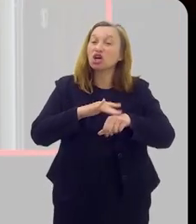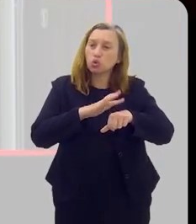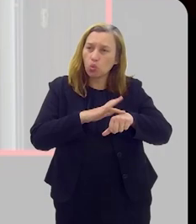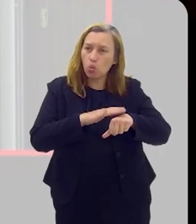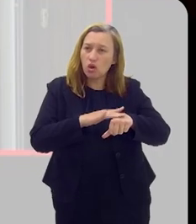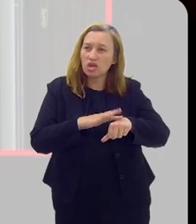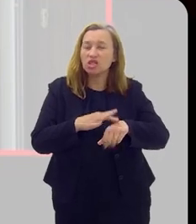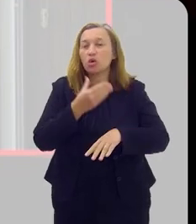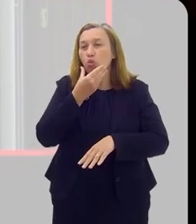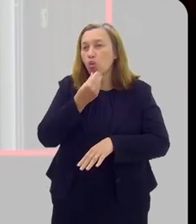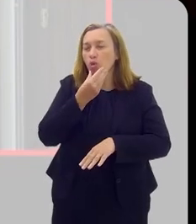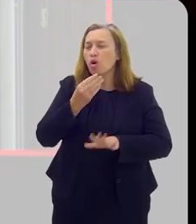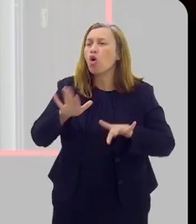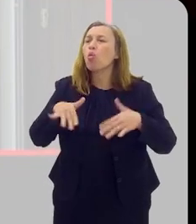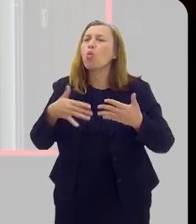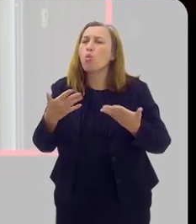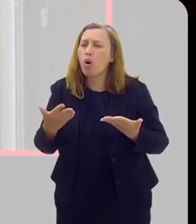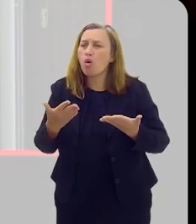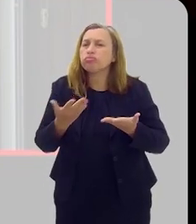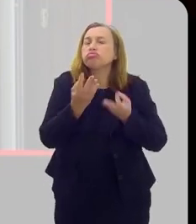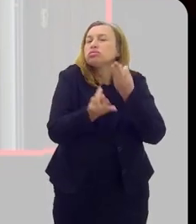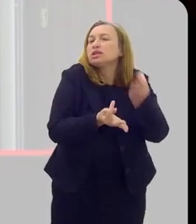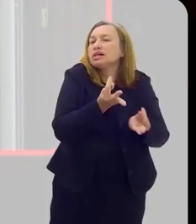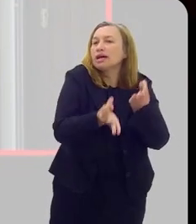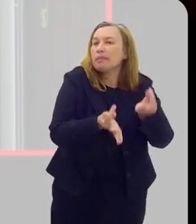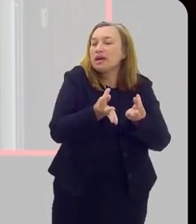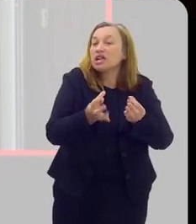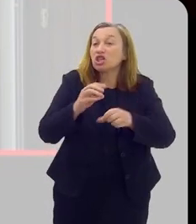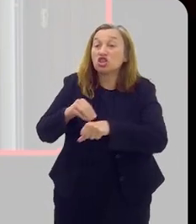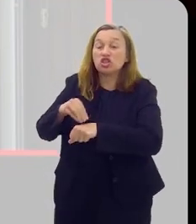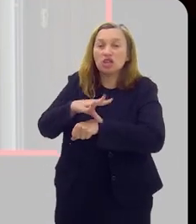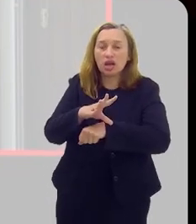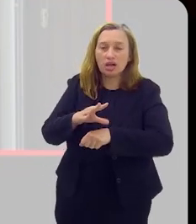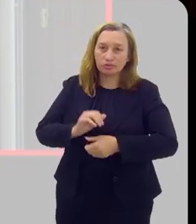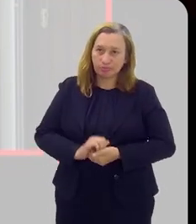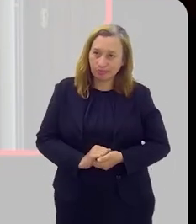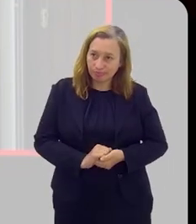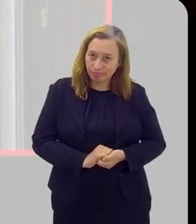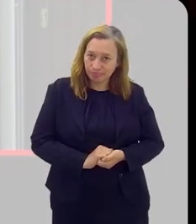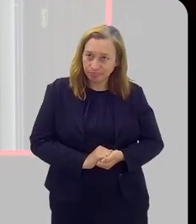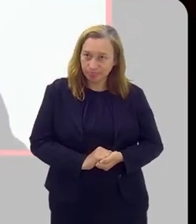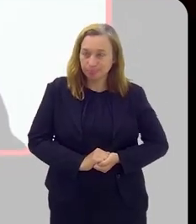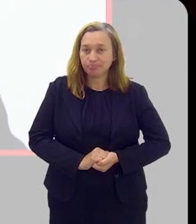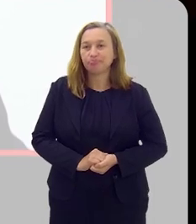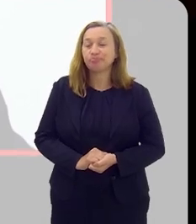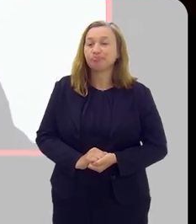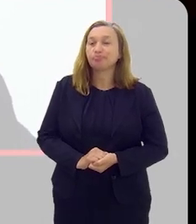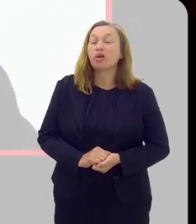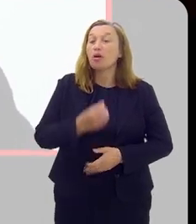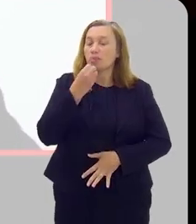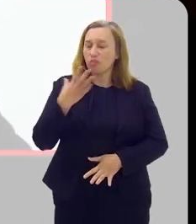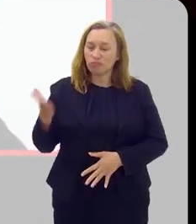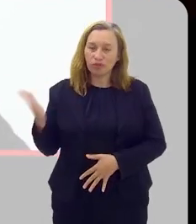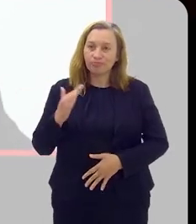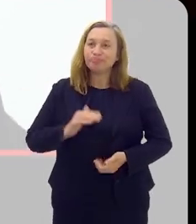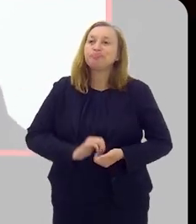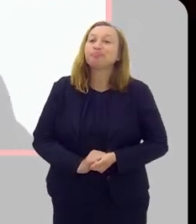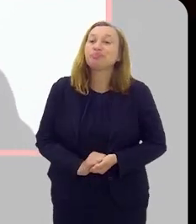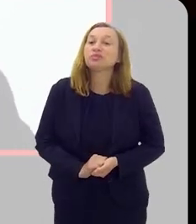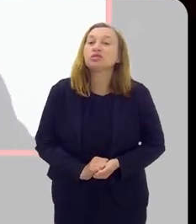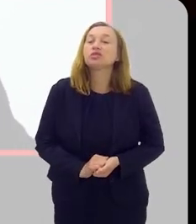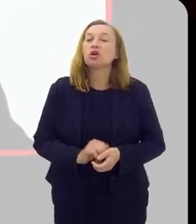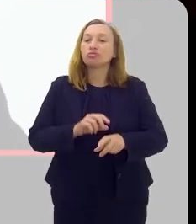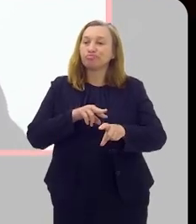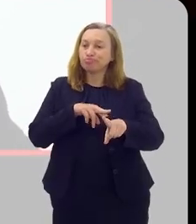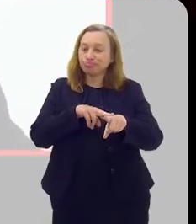detectada, qual é o próximo passo, qual é o tratamento indicado nesses casos? Bom, vamos lá.